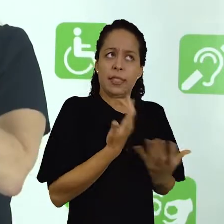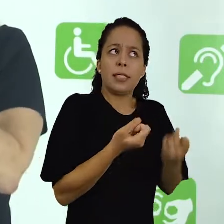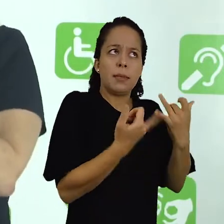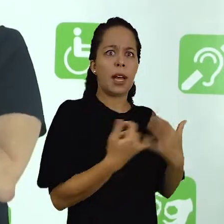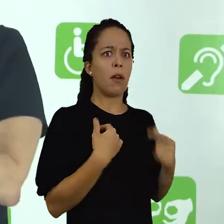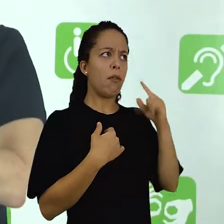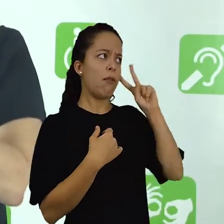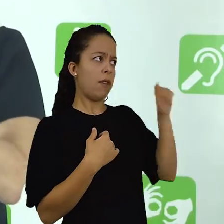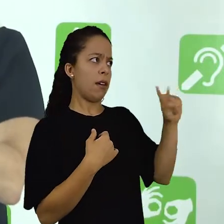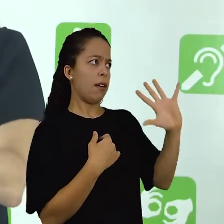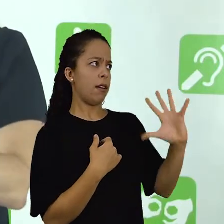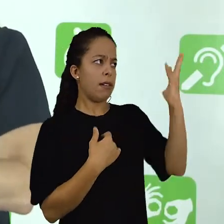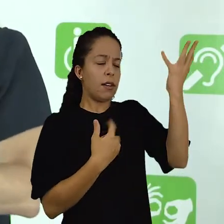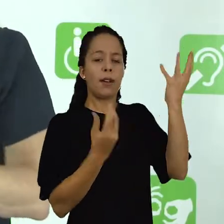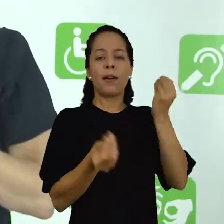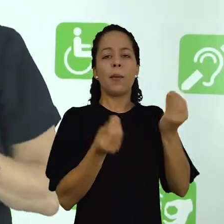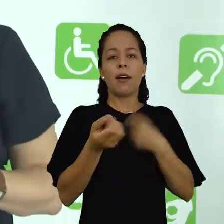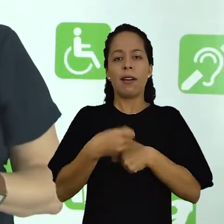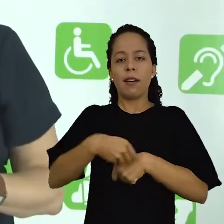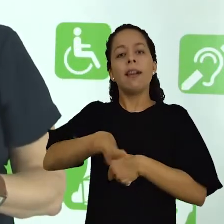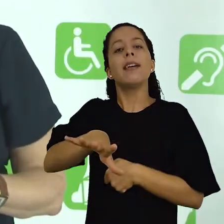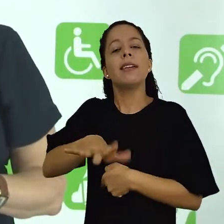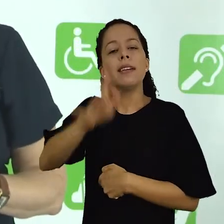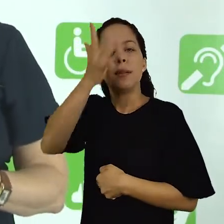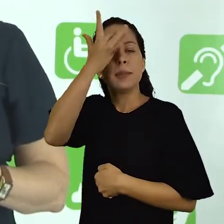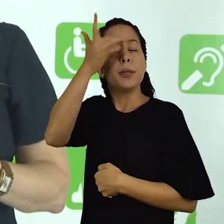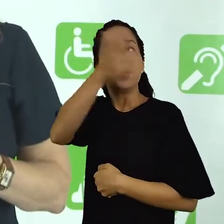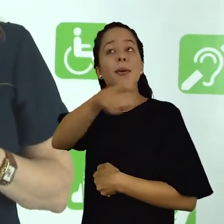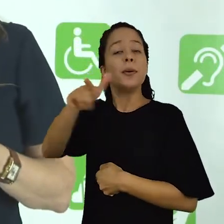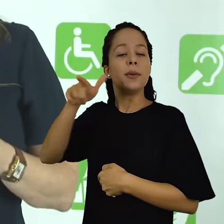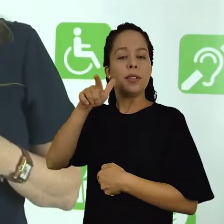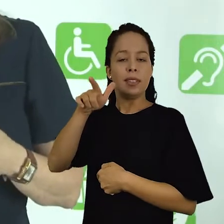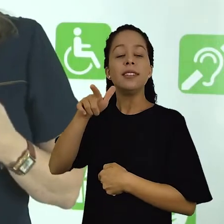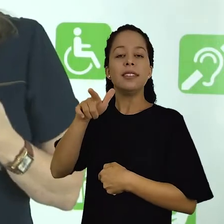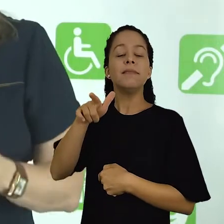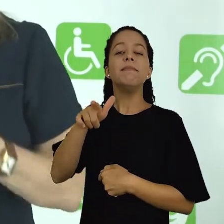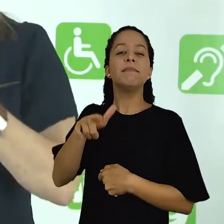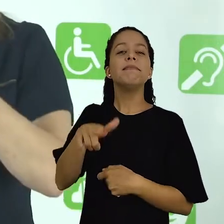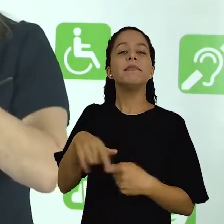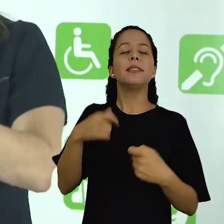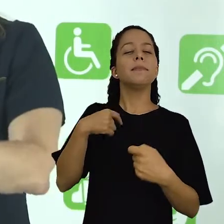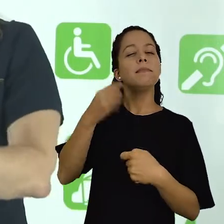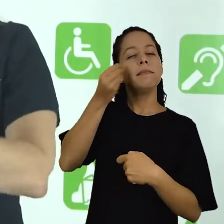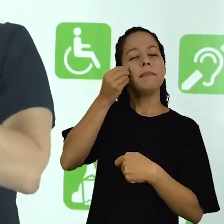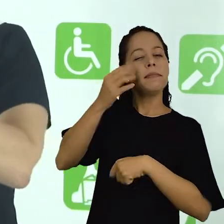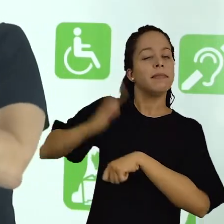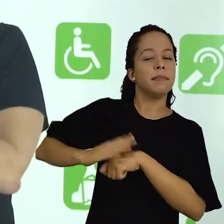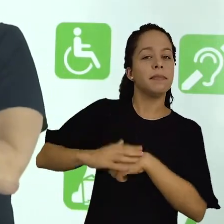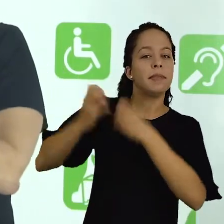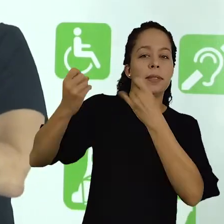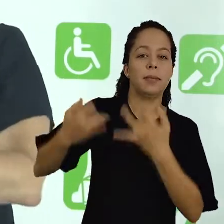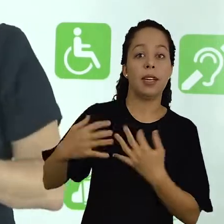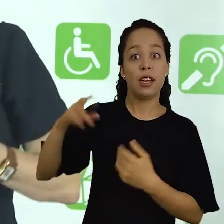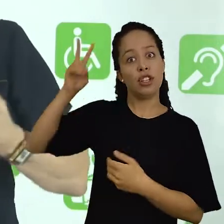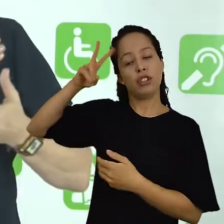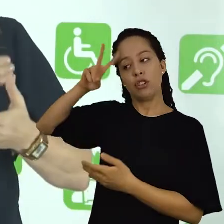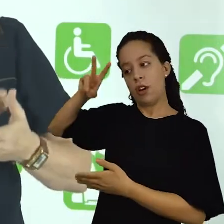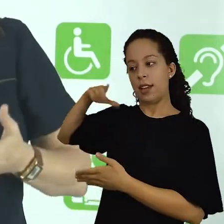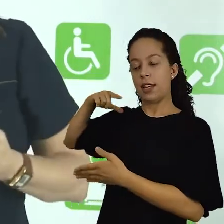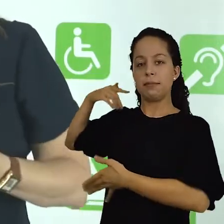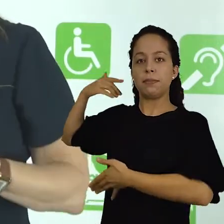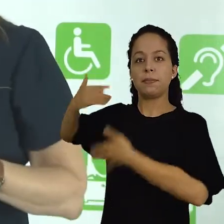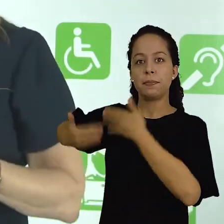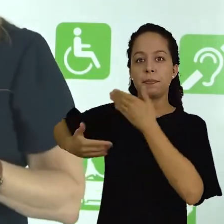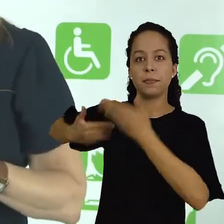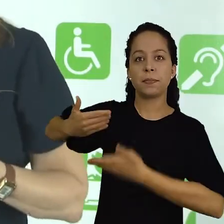os fenômenos com os quais ele se deparava. Então ele buscava explicação para isso. Ao